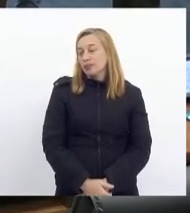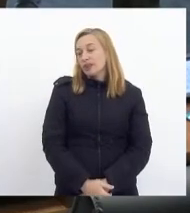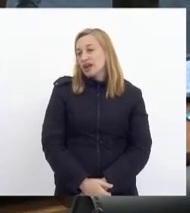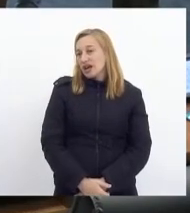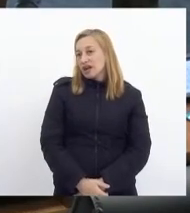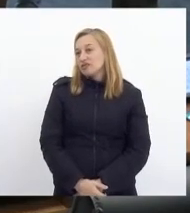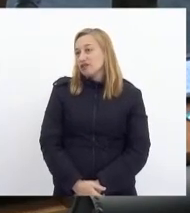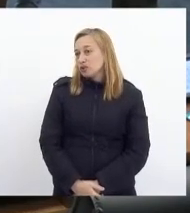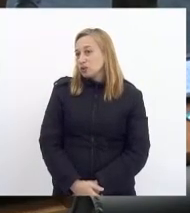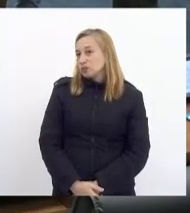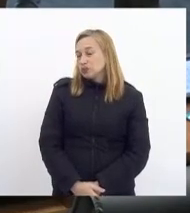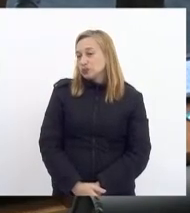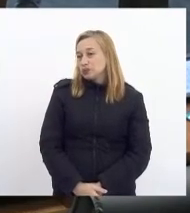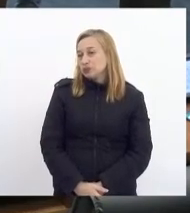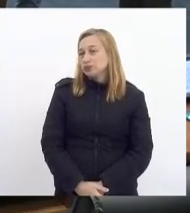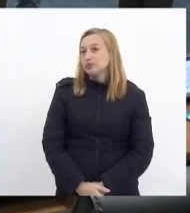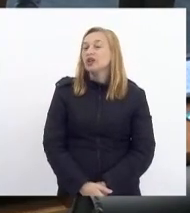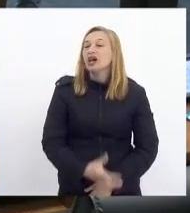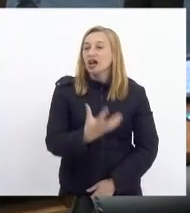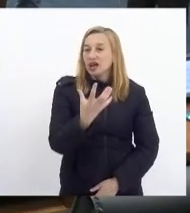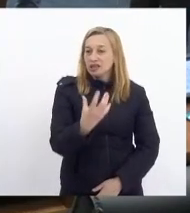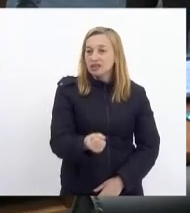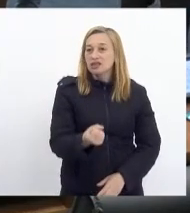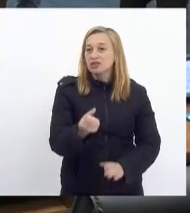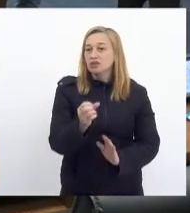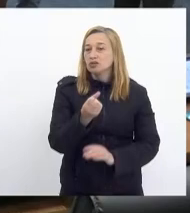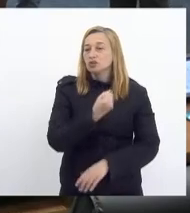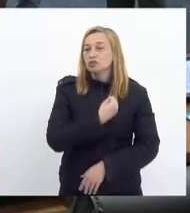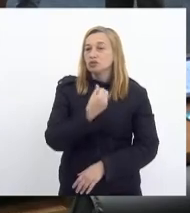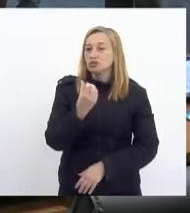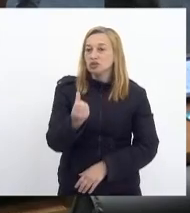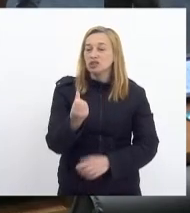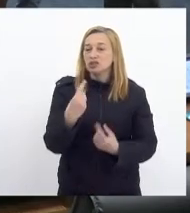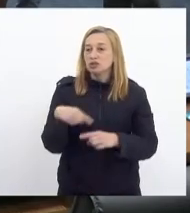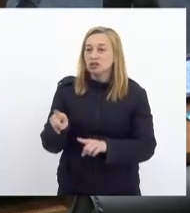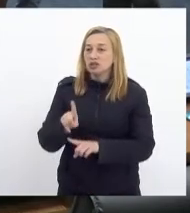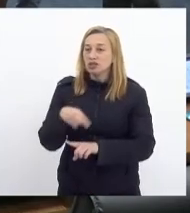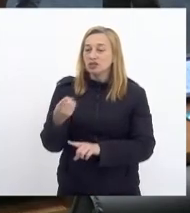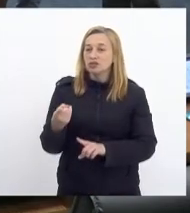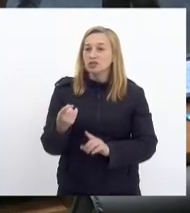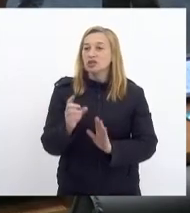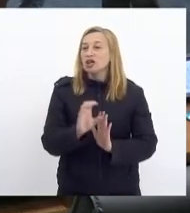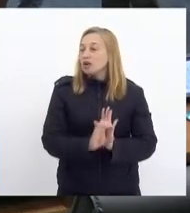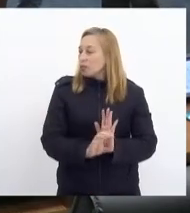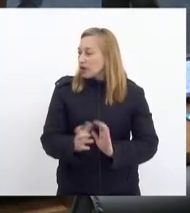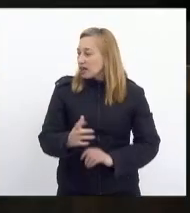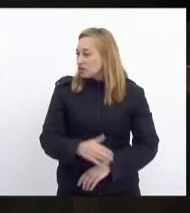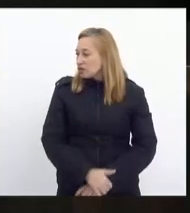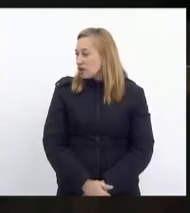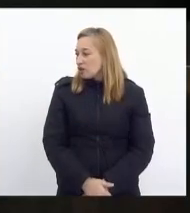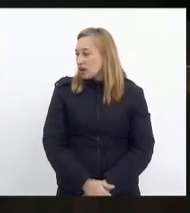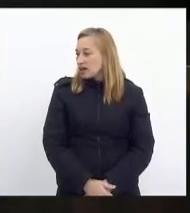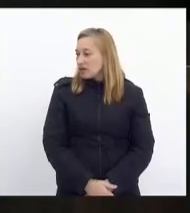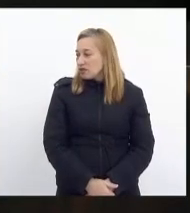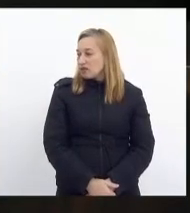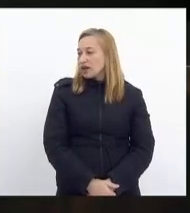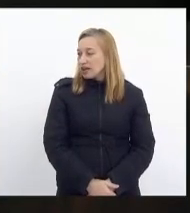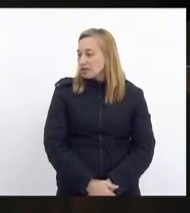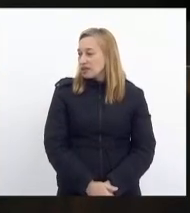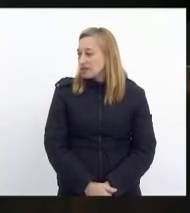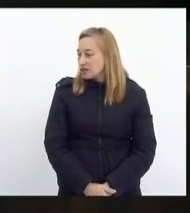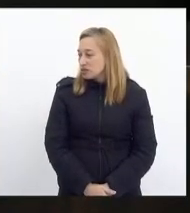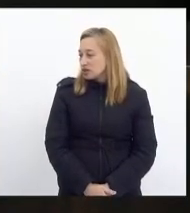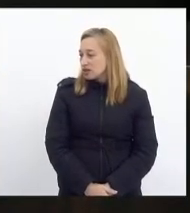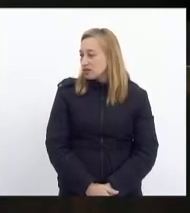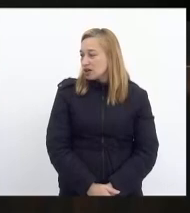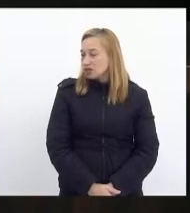à emenda de número 6 e contrário às demais. Obrigada. Para emitir parecer pela